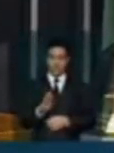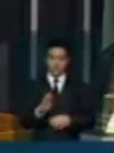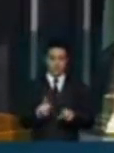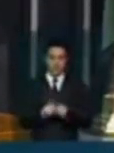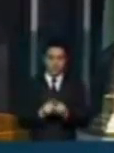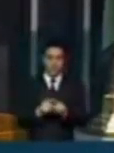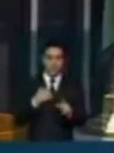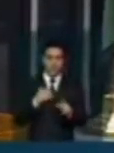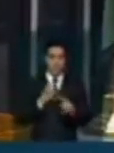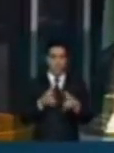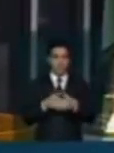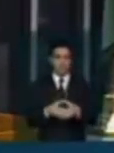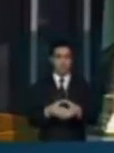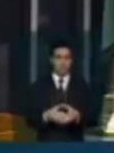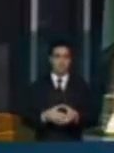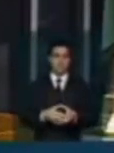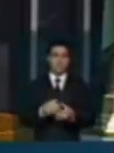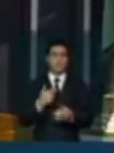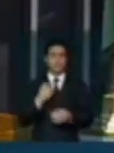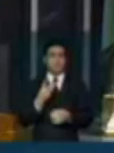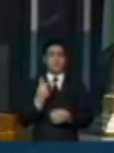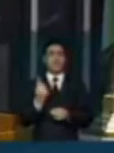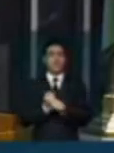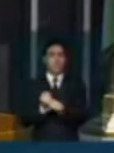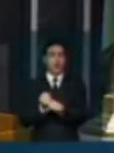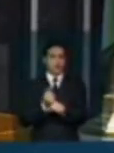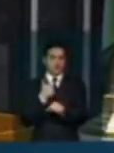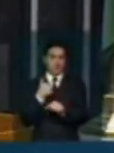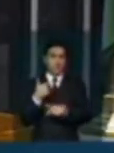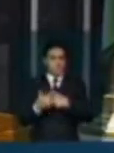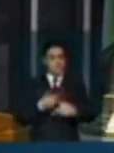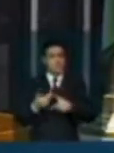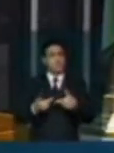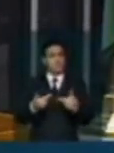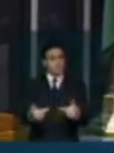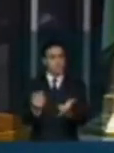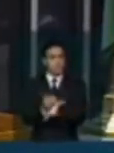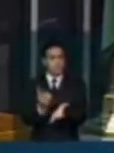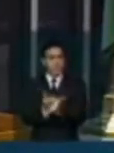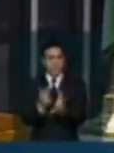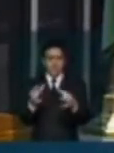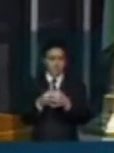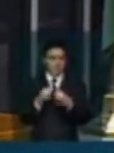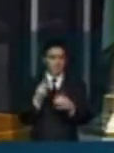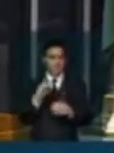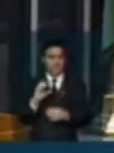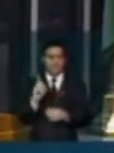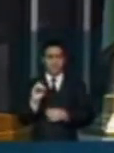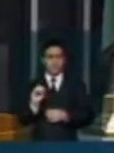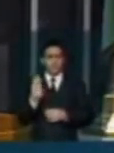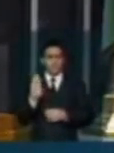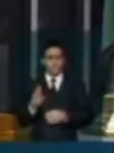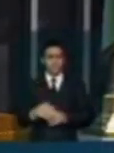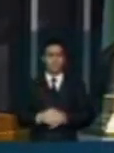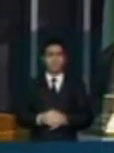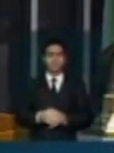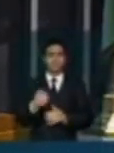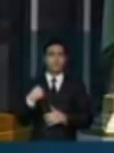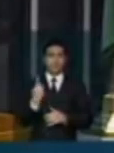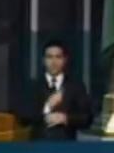Brasil, há 31 anos eu sou militante desse mesmo partido, nós temos